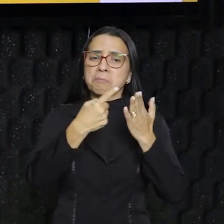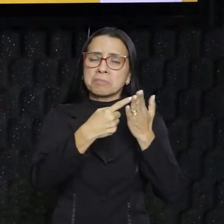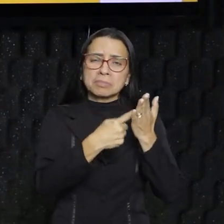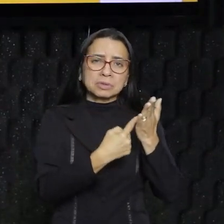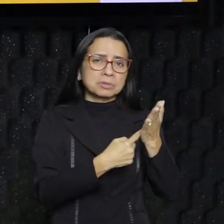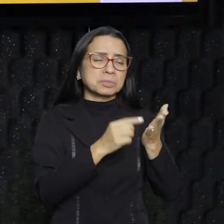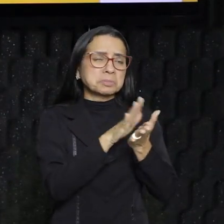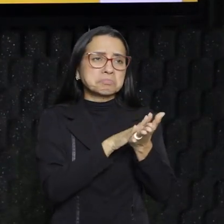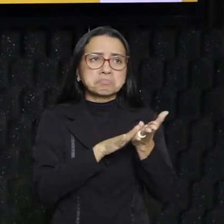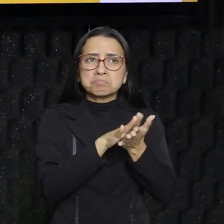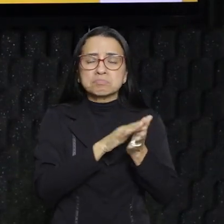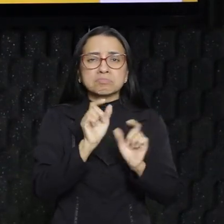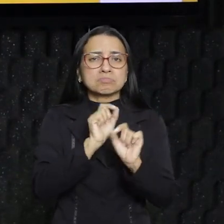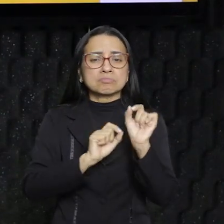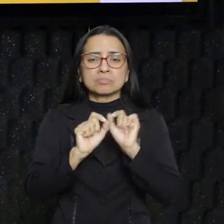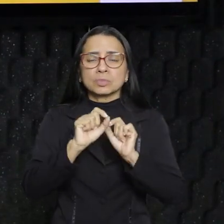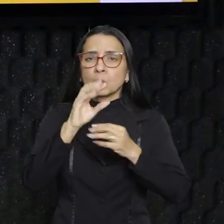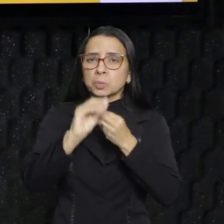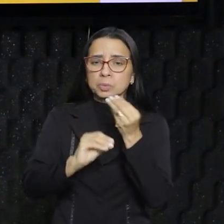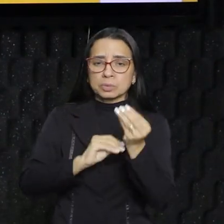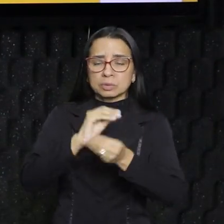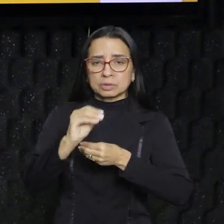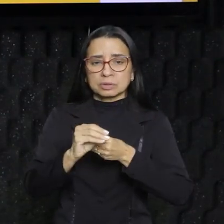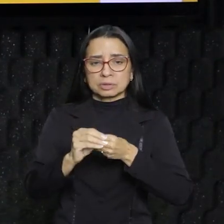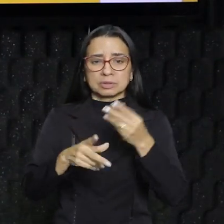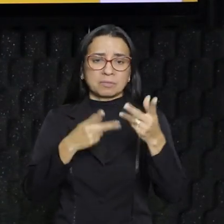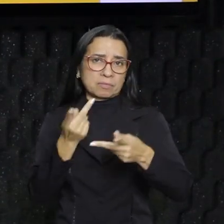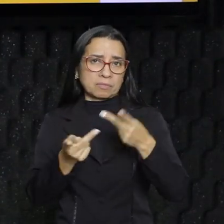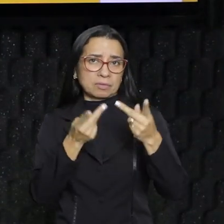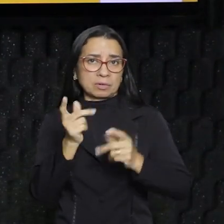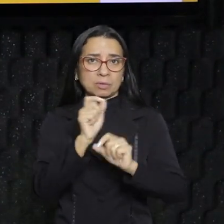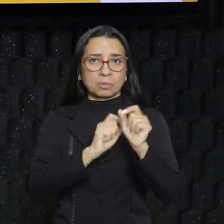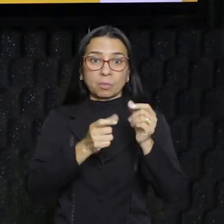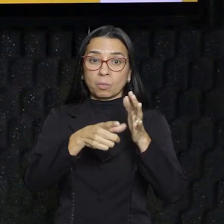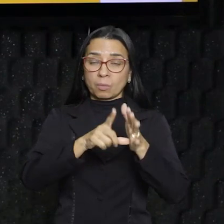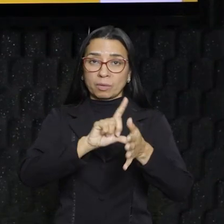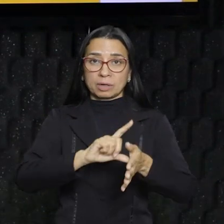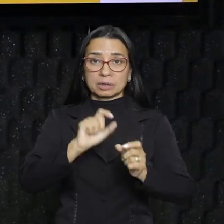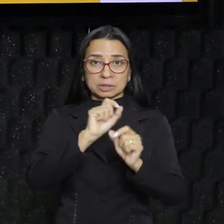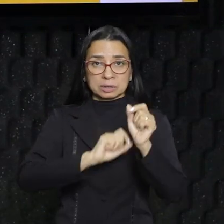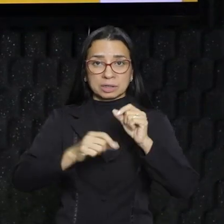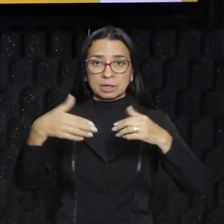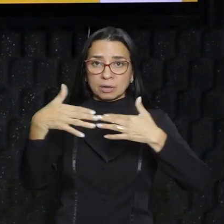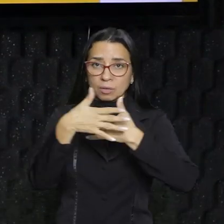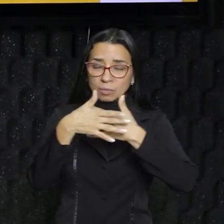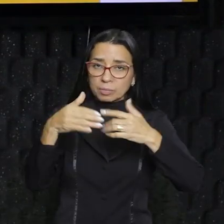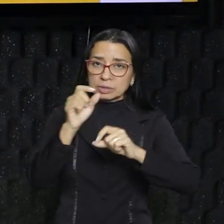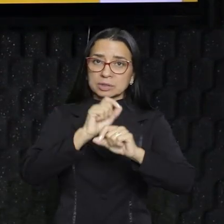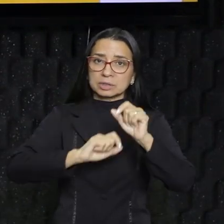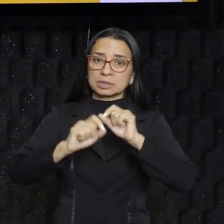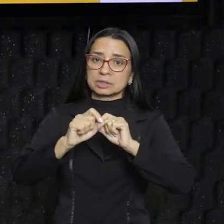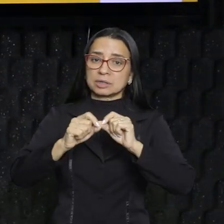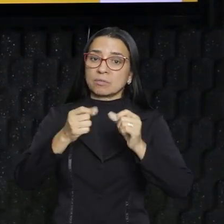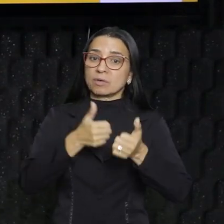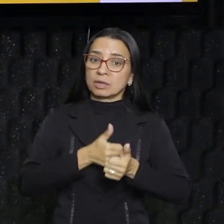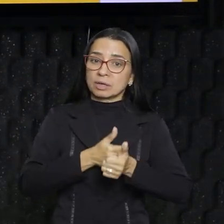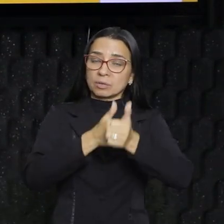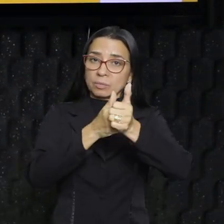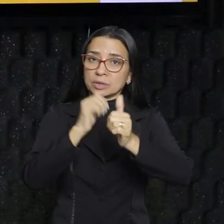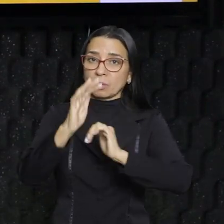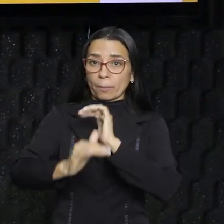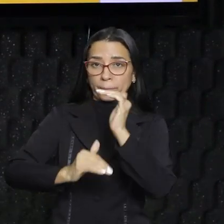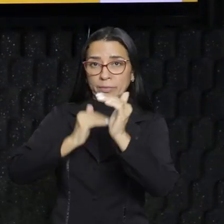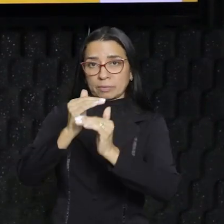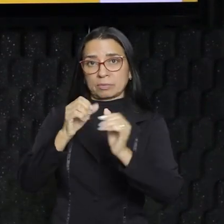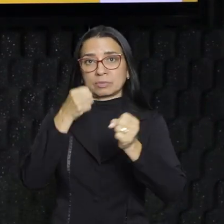aqui, galera, tá? A gente já falou em questões anteriores que a urbanização vai acompanhar o processo de industrialização e